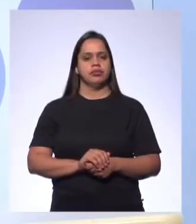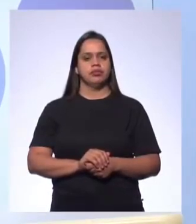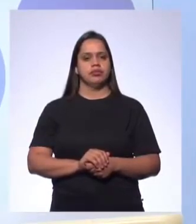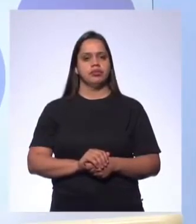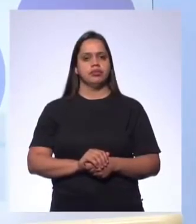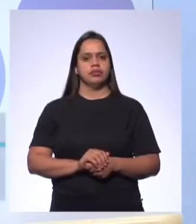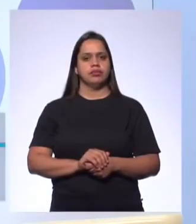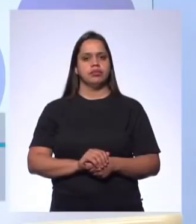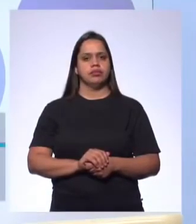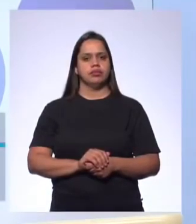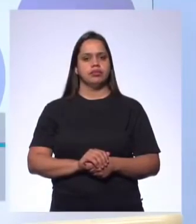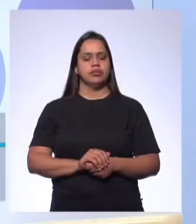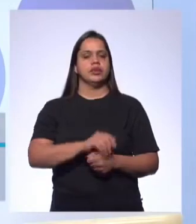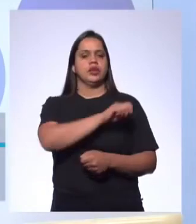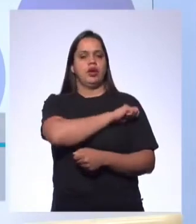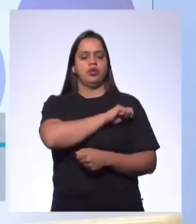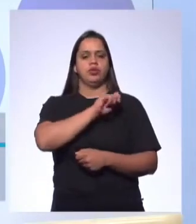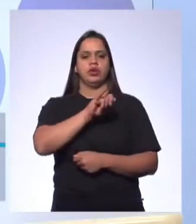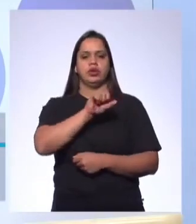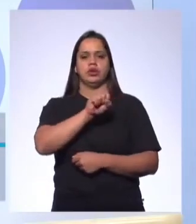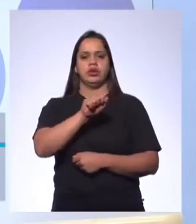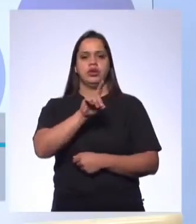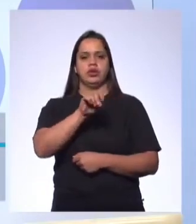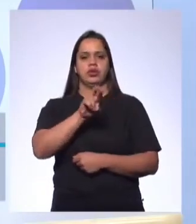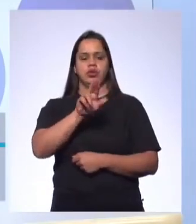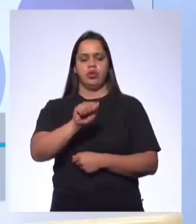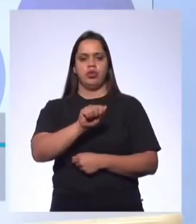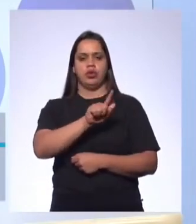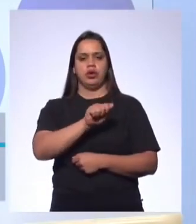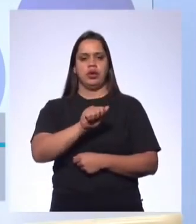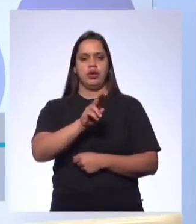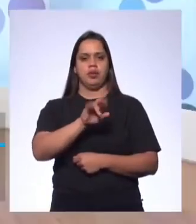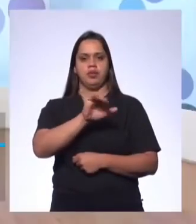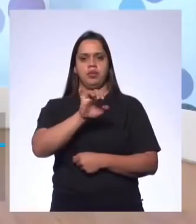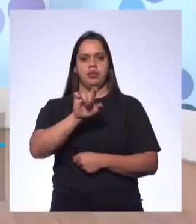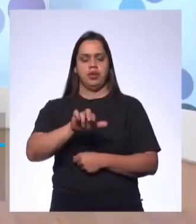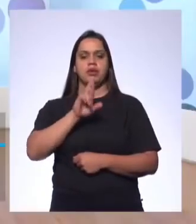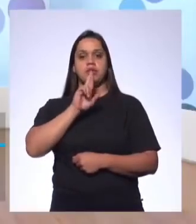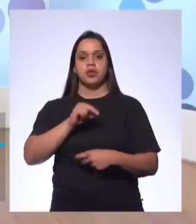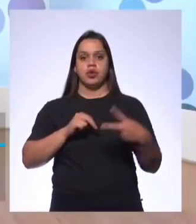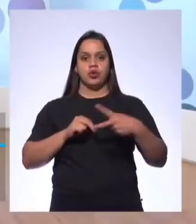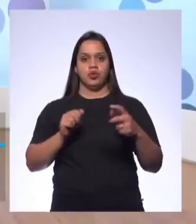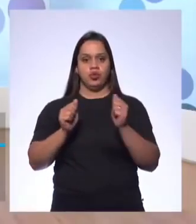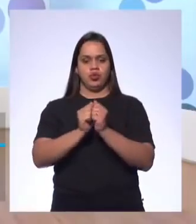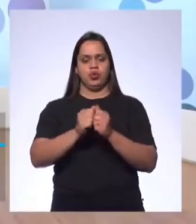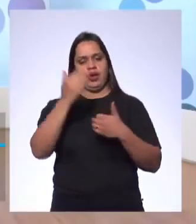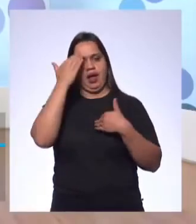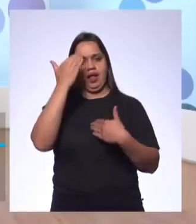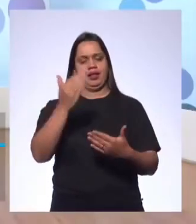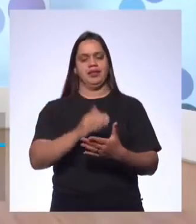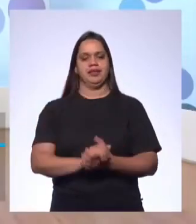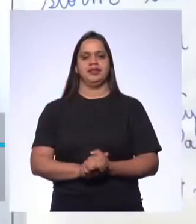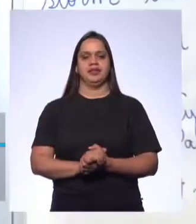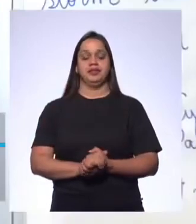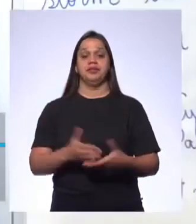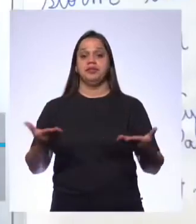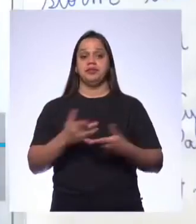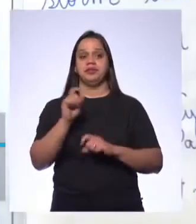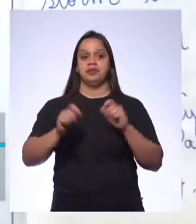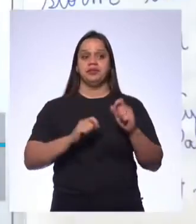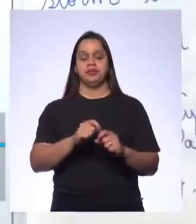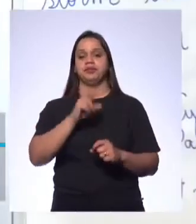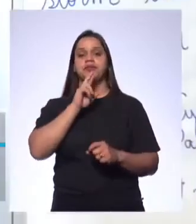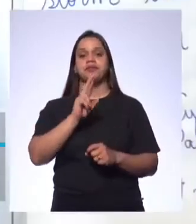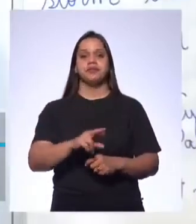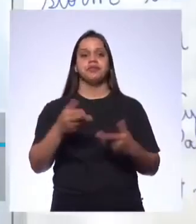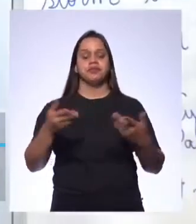Isadora e Gabriel, eles responderam as duas de uma vez. A gente agradece muito quando vocês fazem isso. Então, agora nós vamos para as